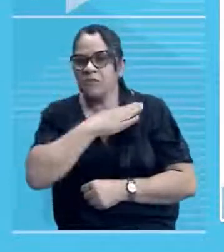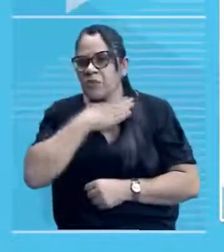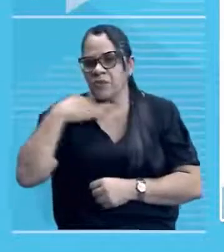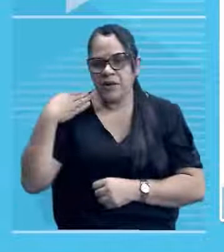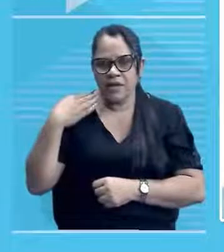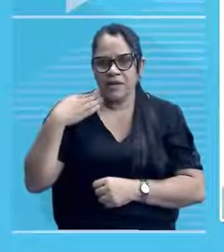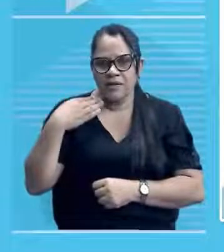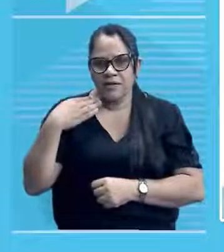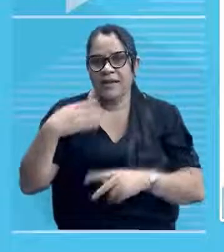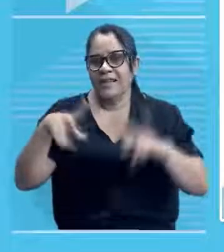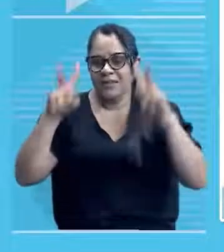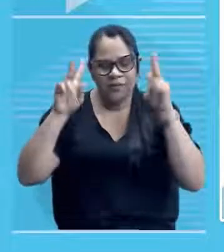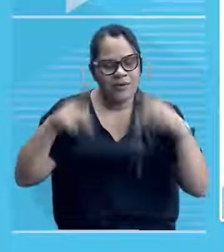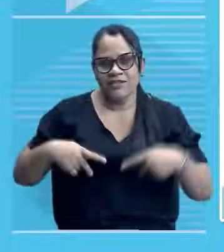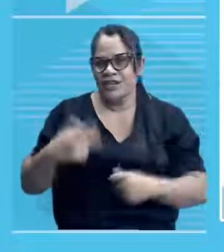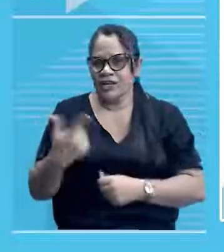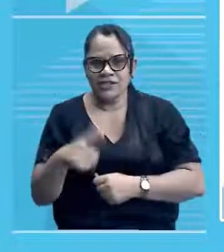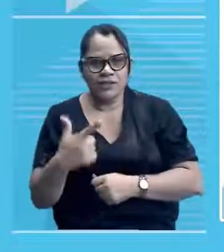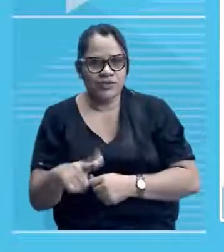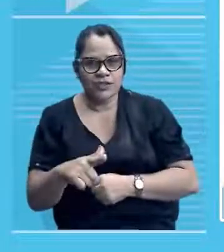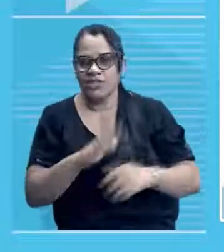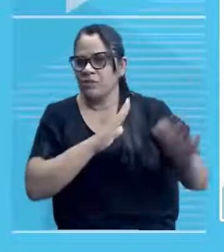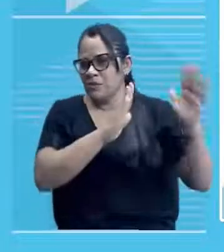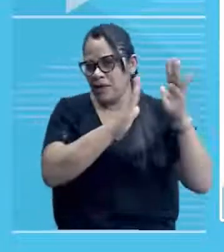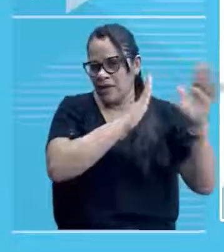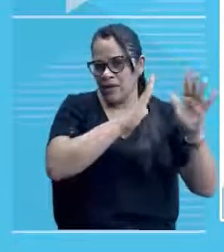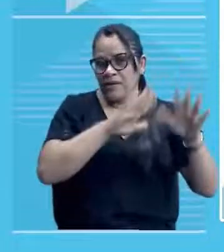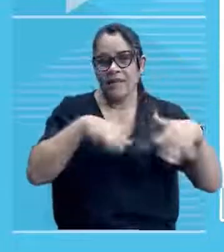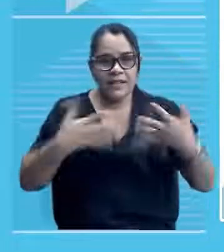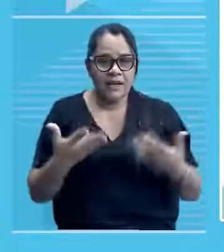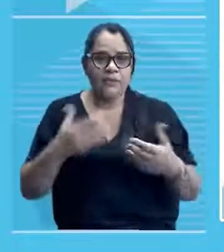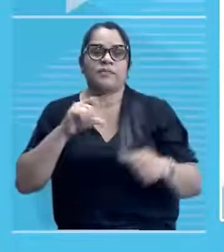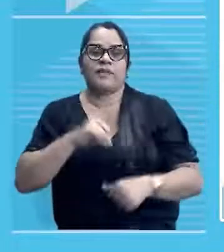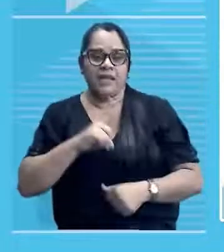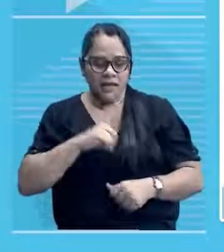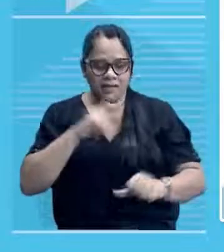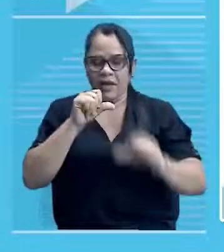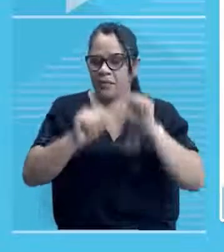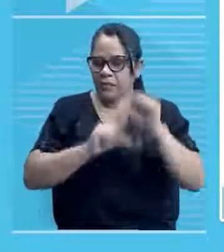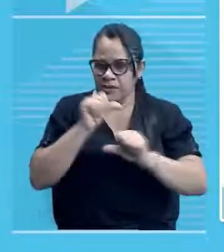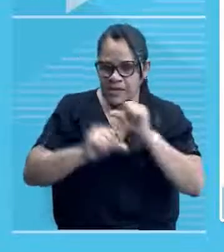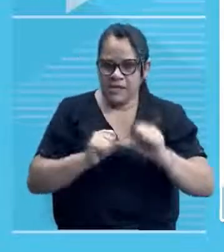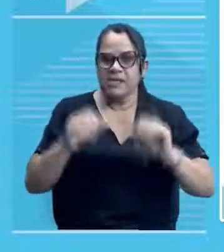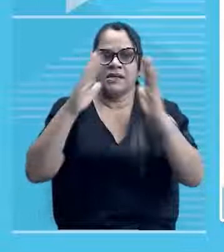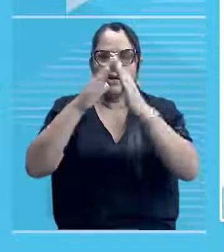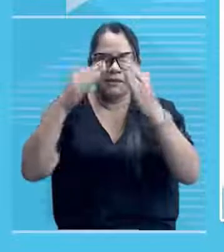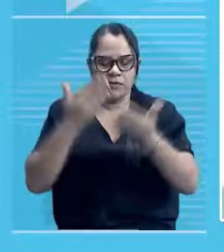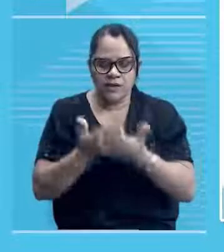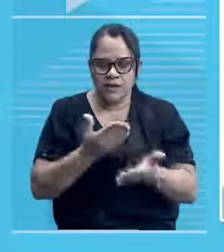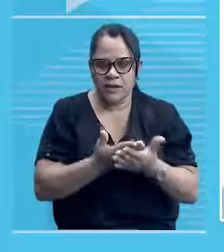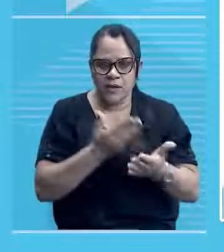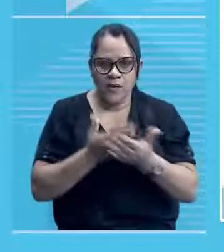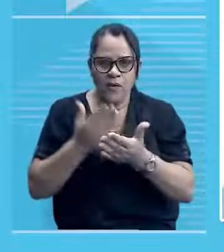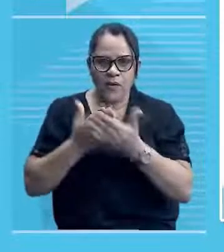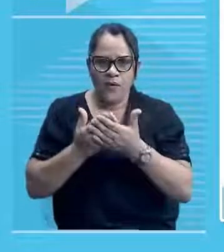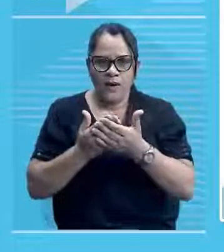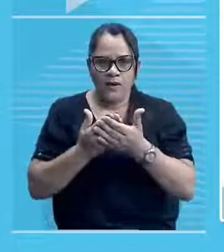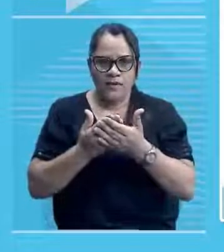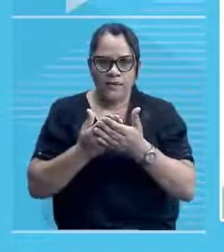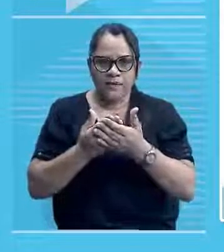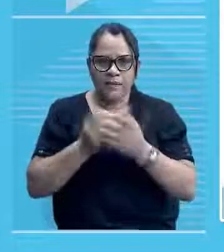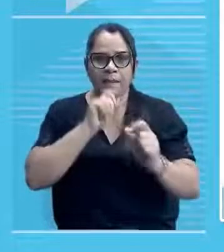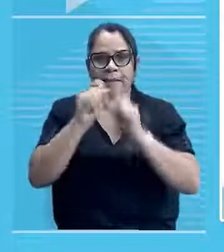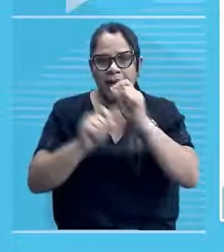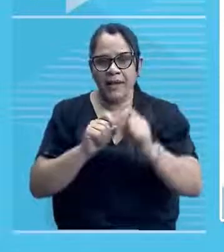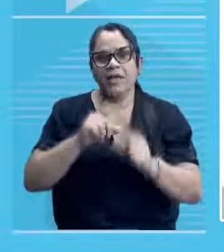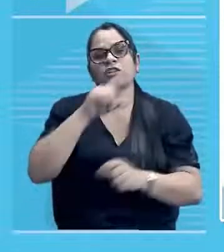desumana, né? E aí houve a mudança, né? Dessa escola, né? O nome de Domingo Jorge Velho para esse centro